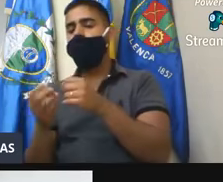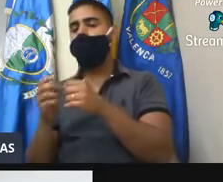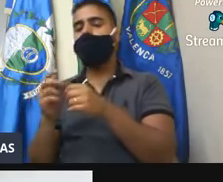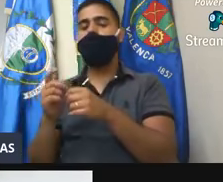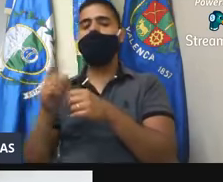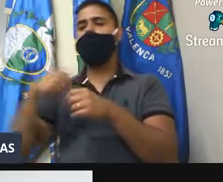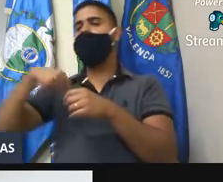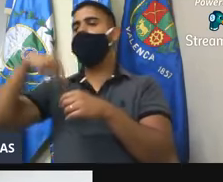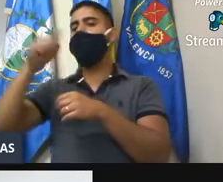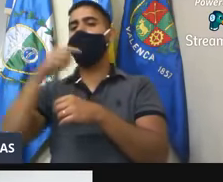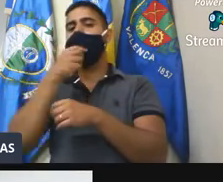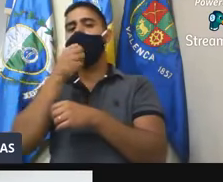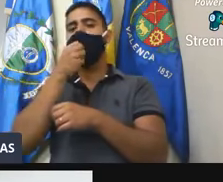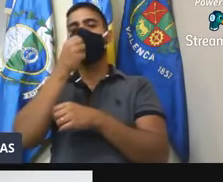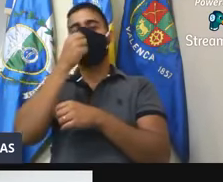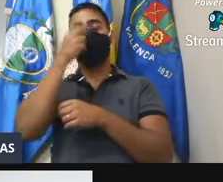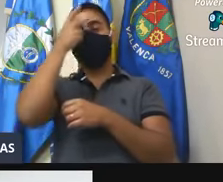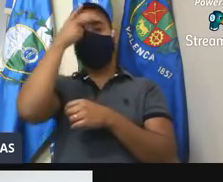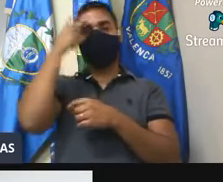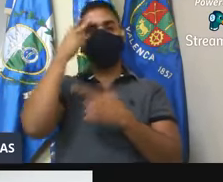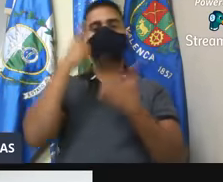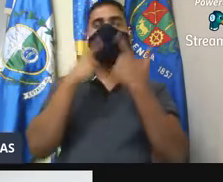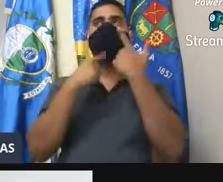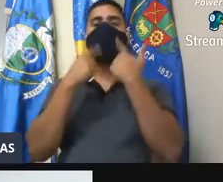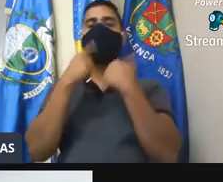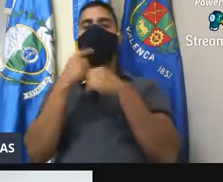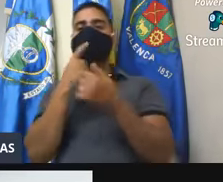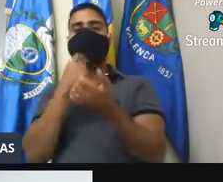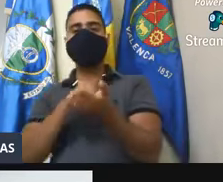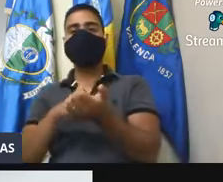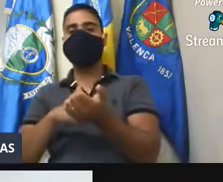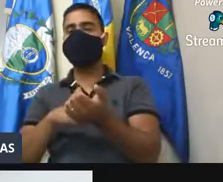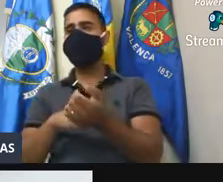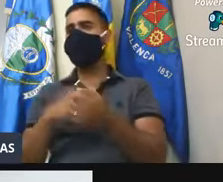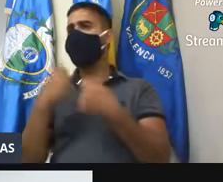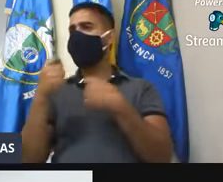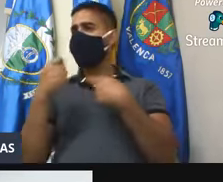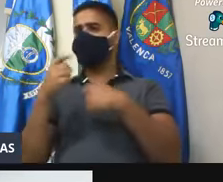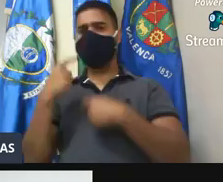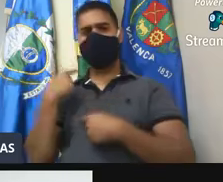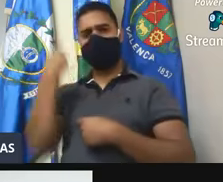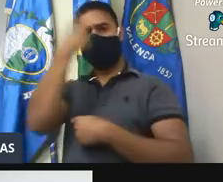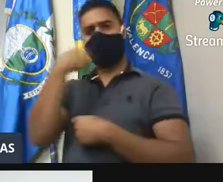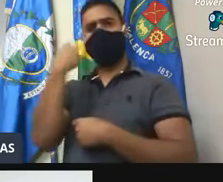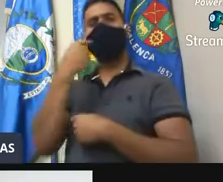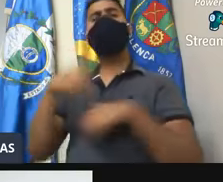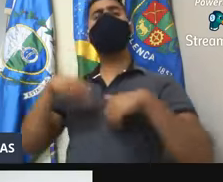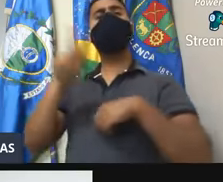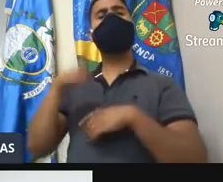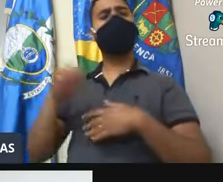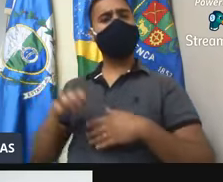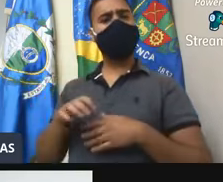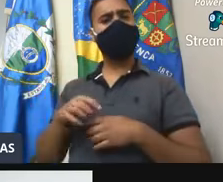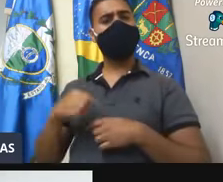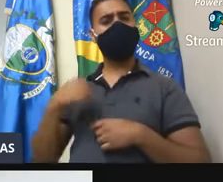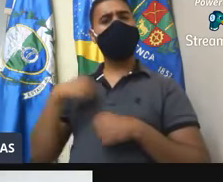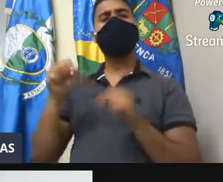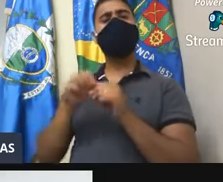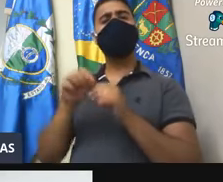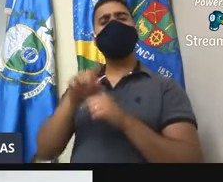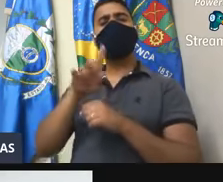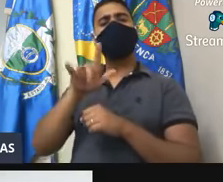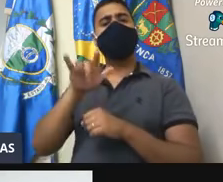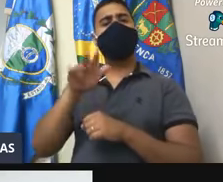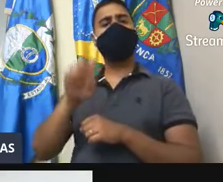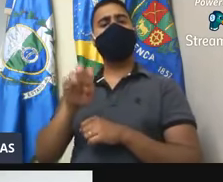Os candidatos saem até sangue da boca. Volto a dizer, quer falar? Bota a cara, Mr. M. Fala quem é você. Eu faço as minhas lives, Celsinho,